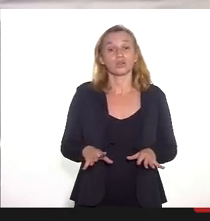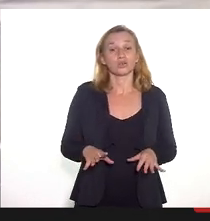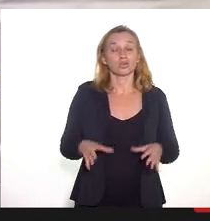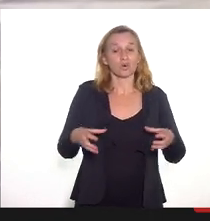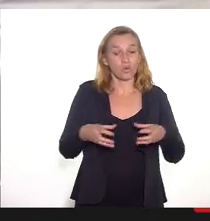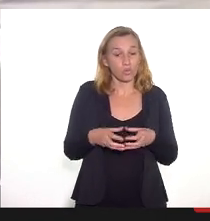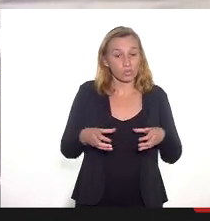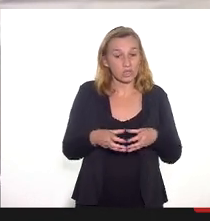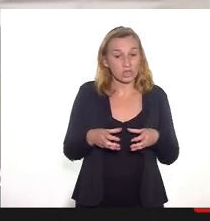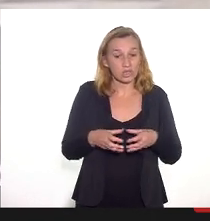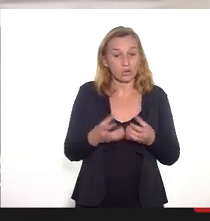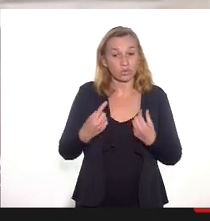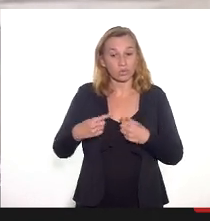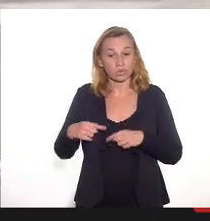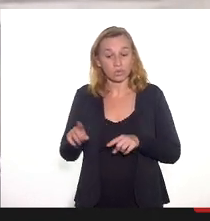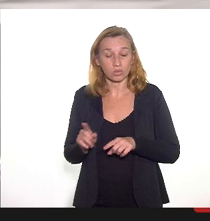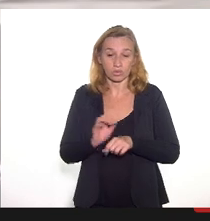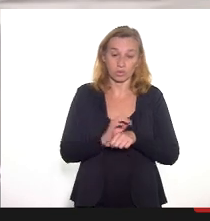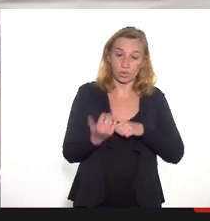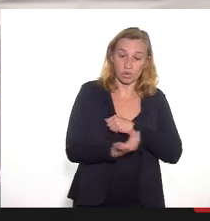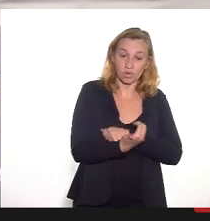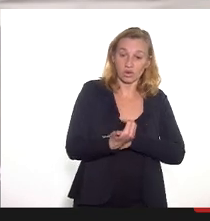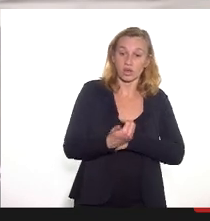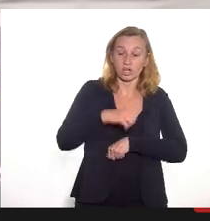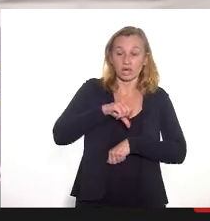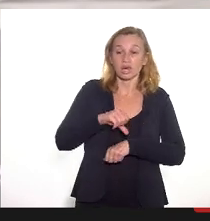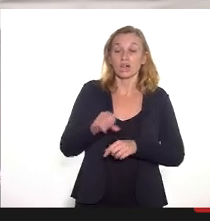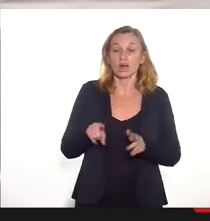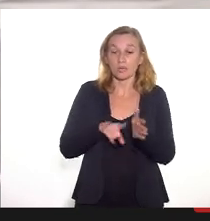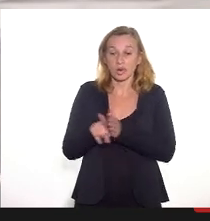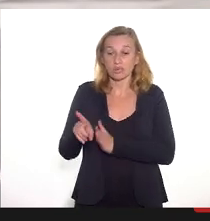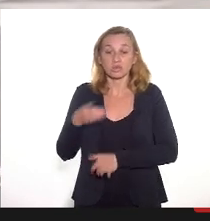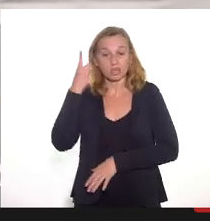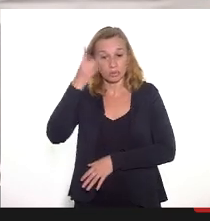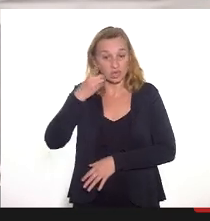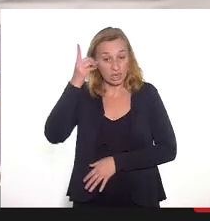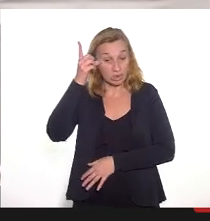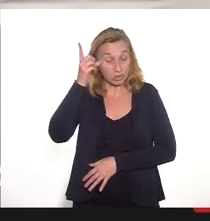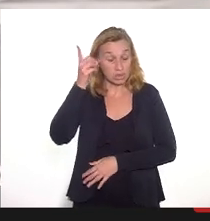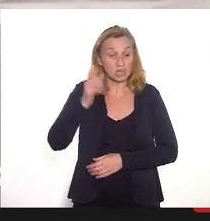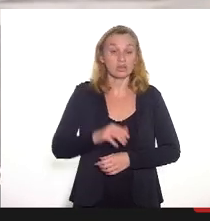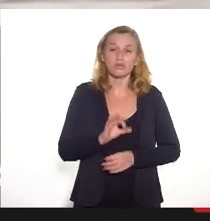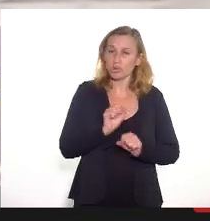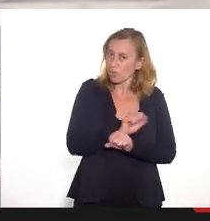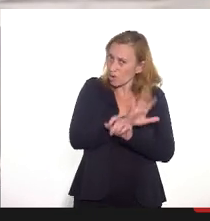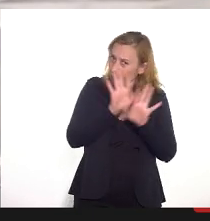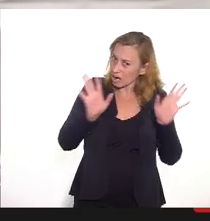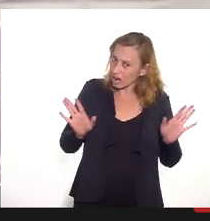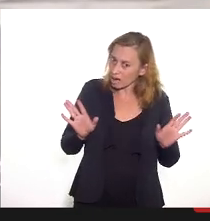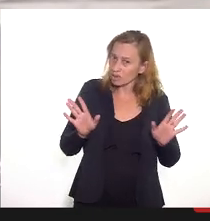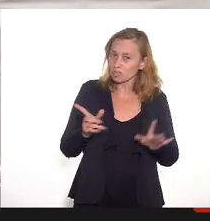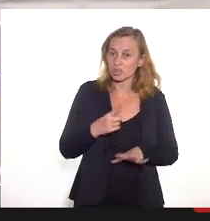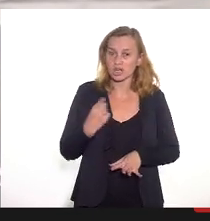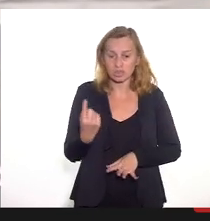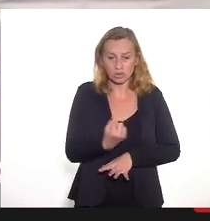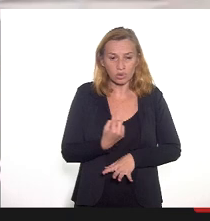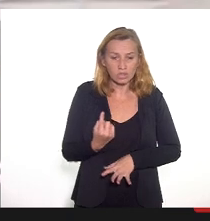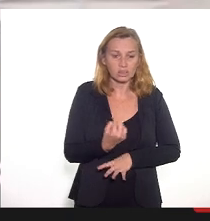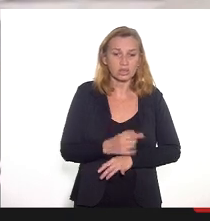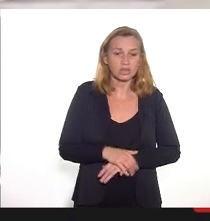comissão COVID, daí porque a pergunta da deputada Lucinha ficou muito claro para nós